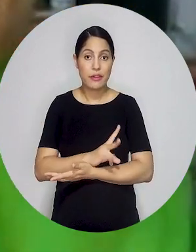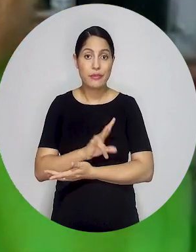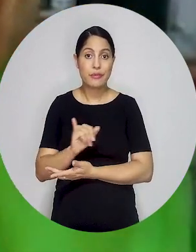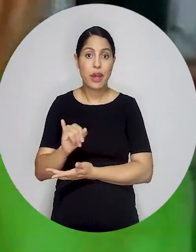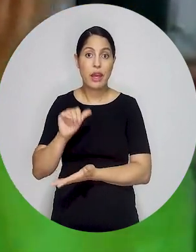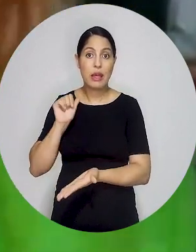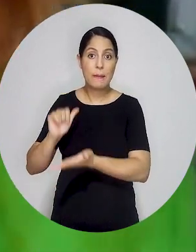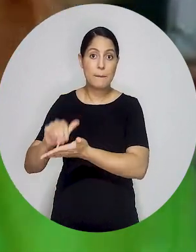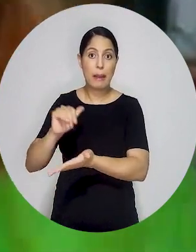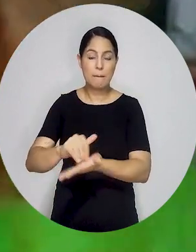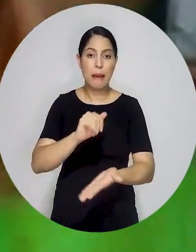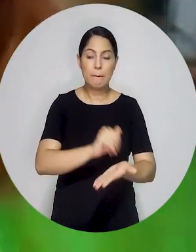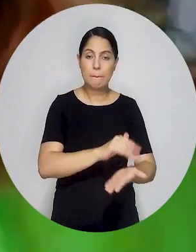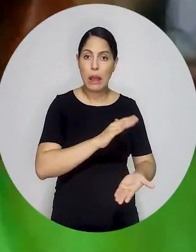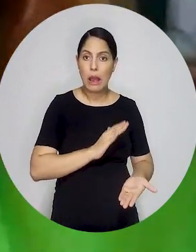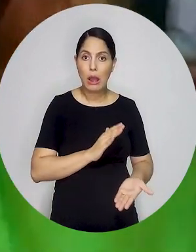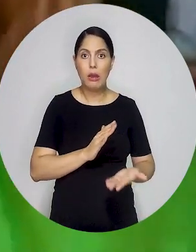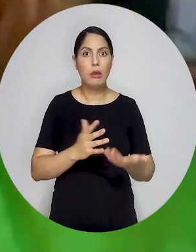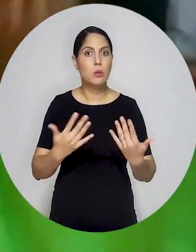porque senão vai diminuir,